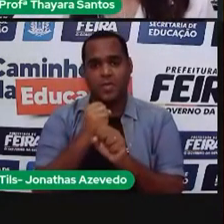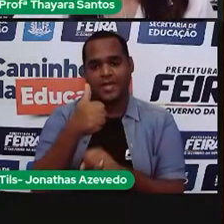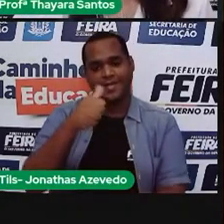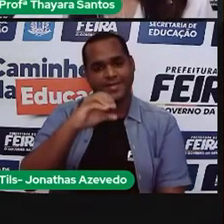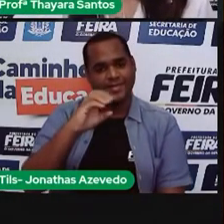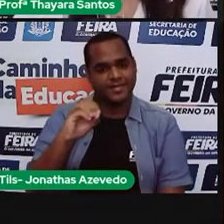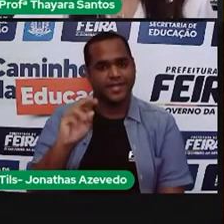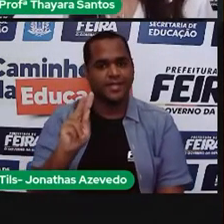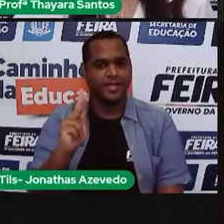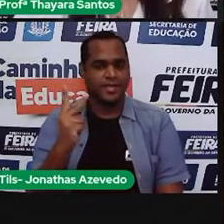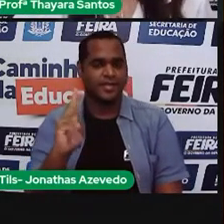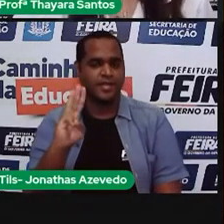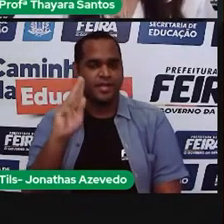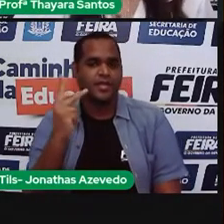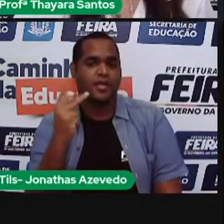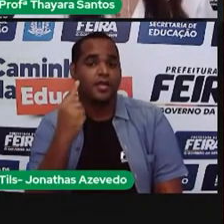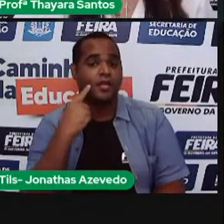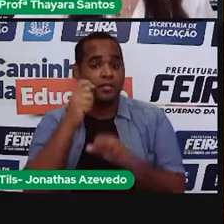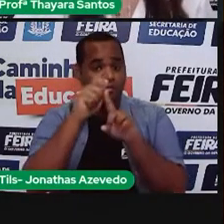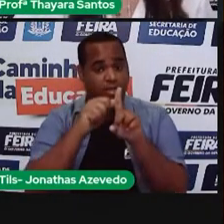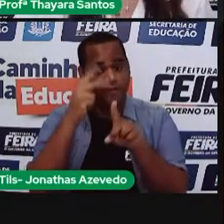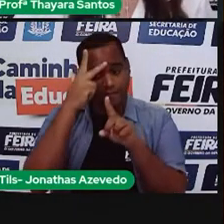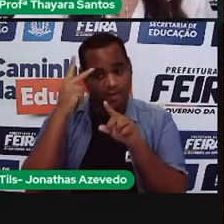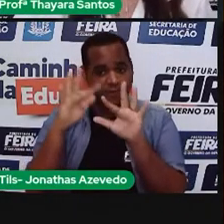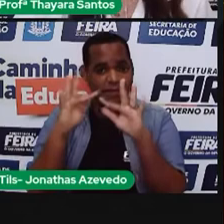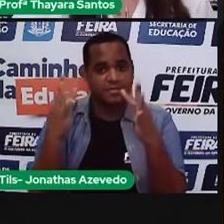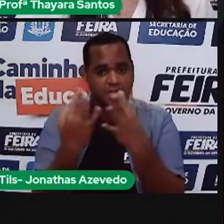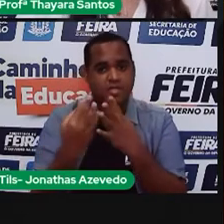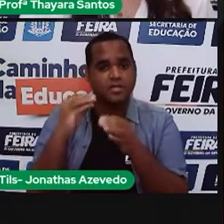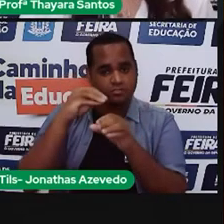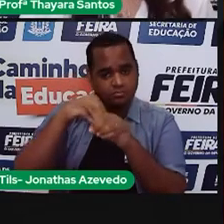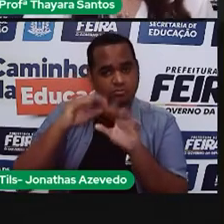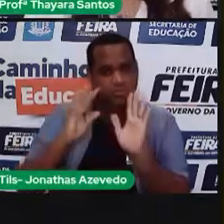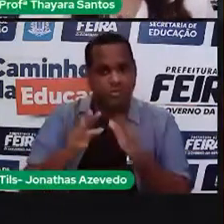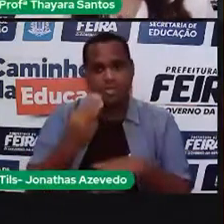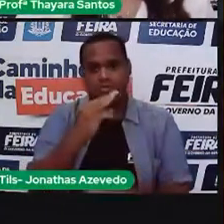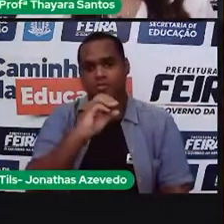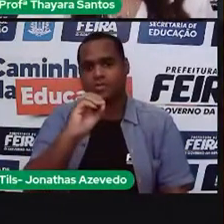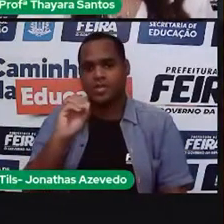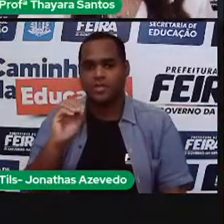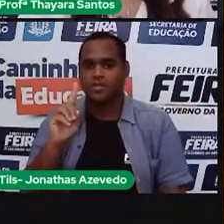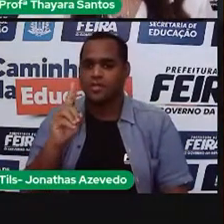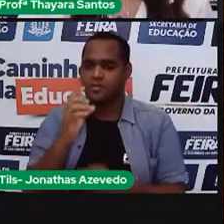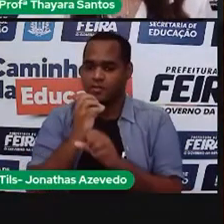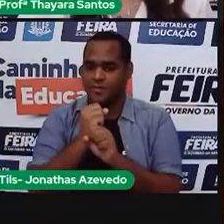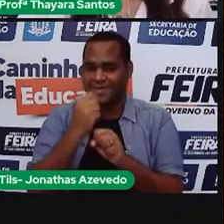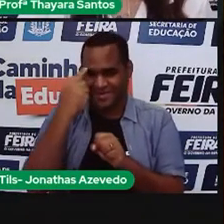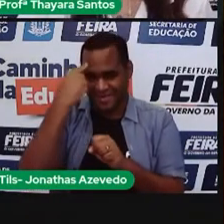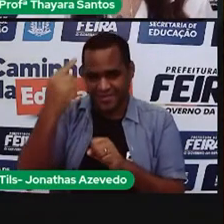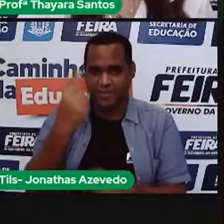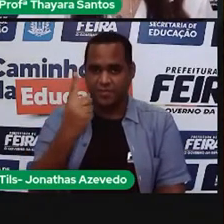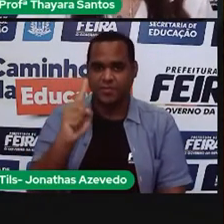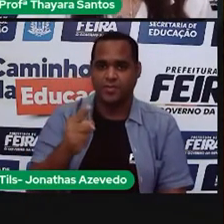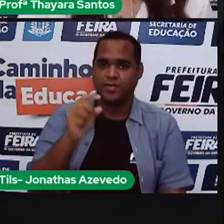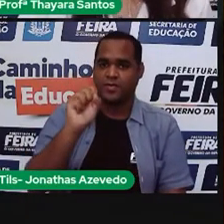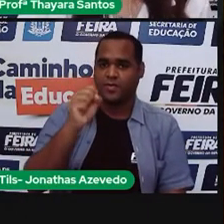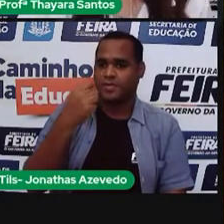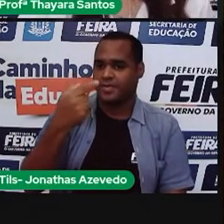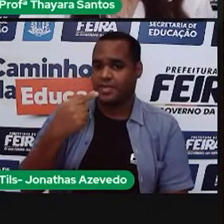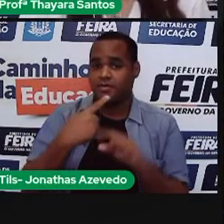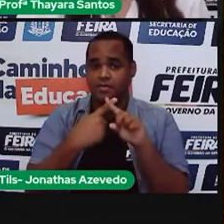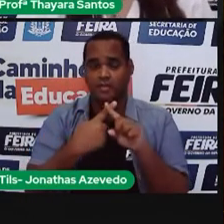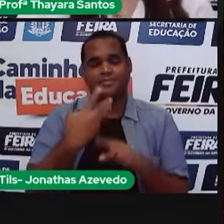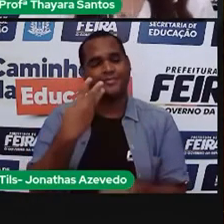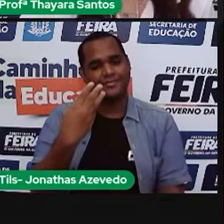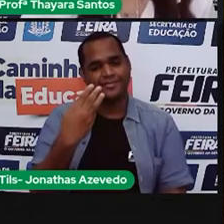Se eu utilizei naquele mês, se aquela família utilizou naquele mês 300, a gente vai fazer esse 1,87 aqui, vezes 3.